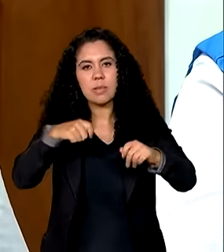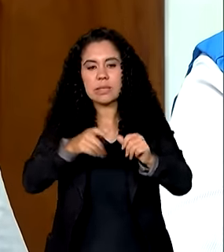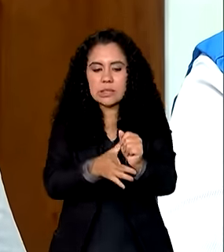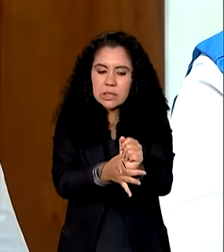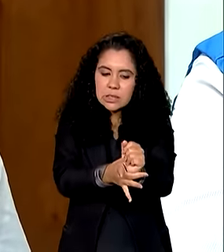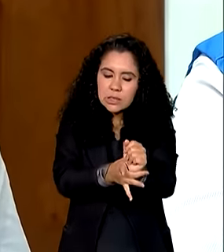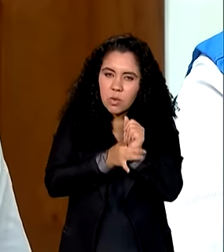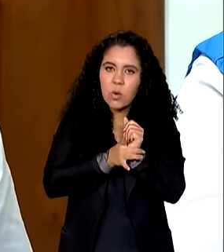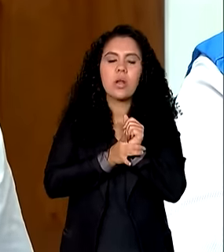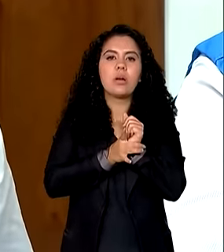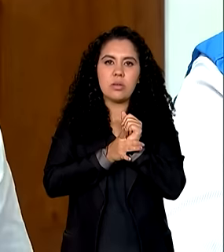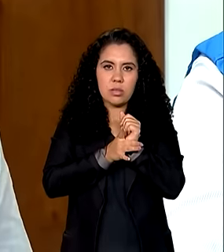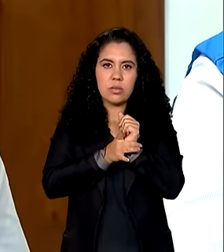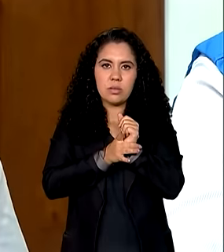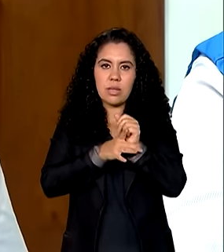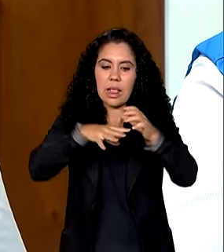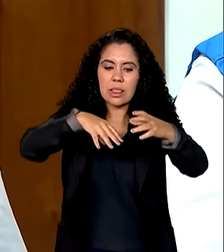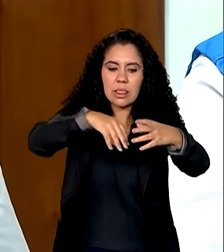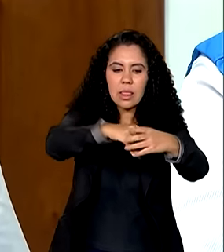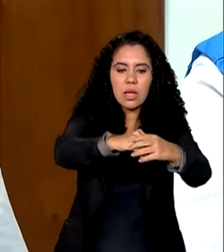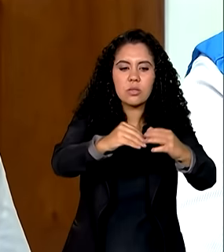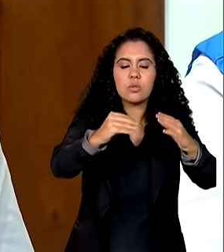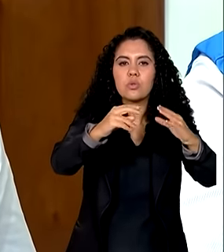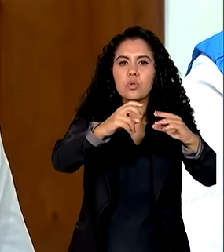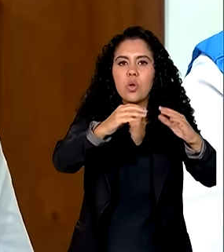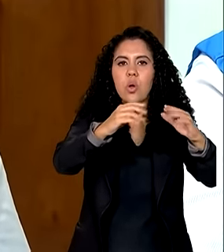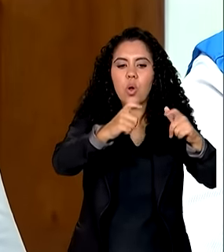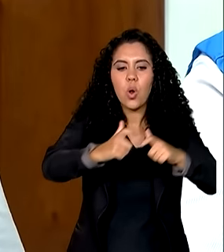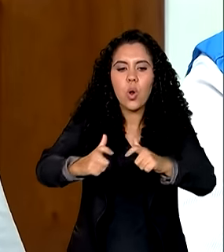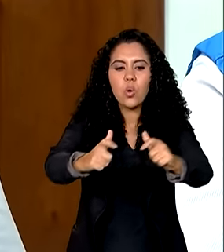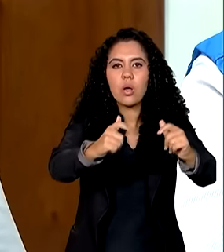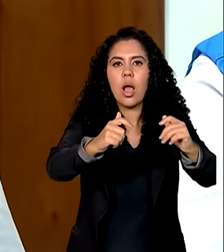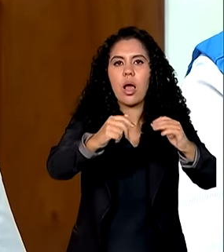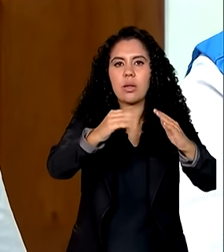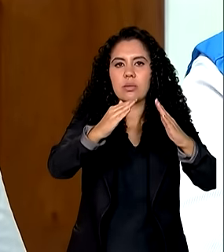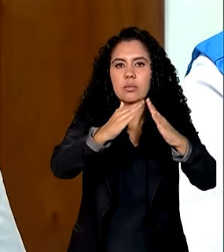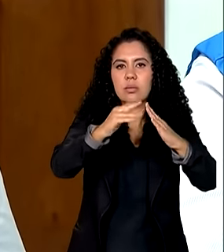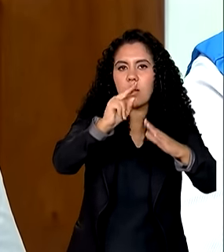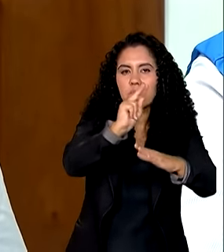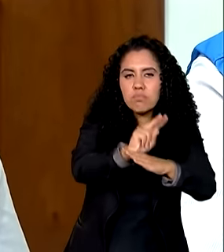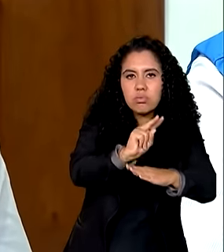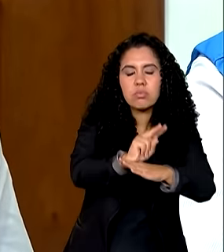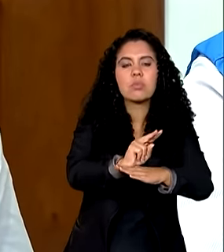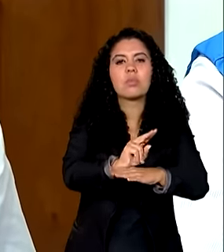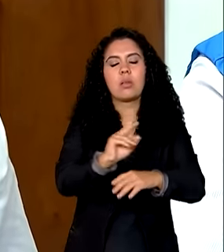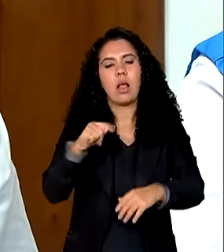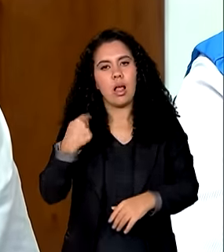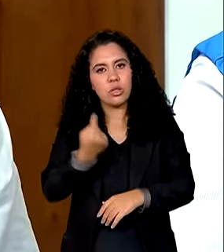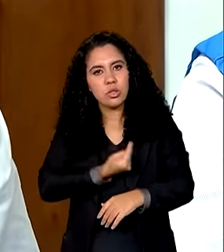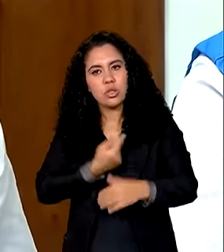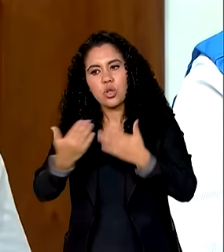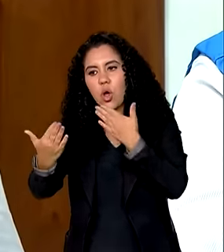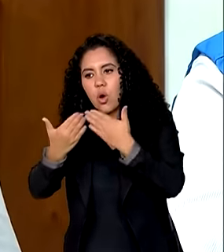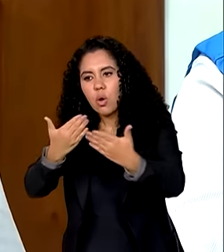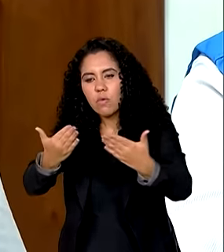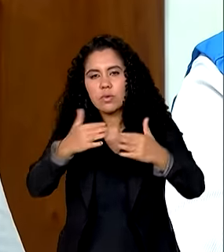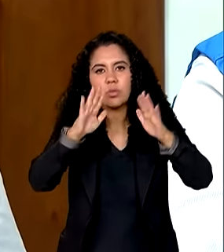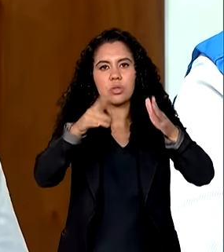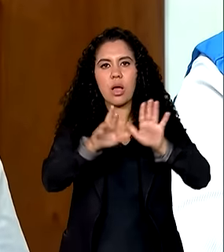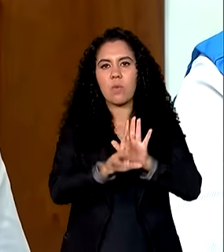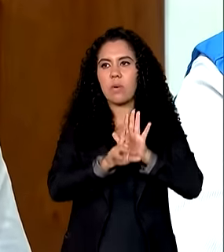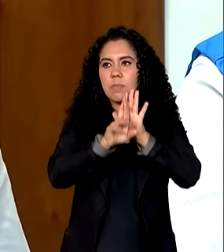reforçada quando nesses abrigamentos estamos conversando também com as autoridades do Rio Grande do Sul com parceiros também